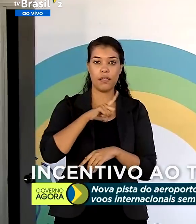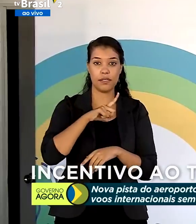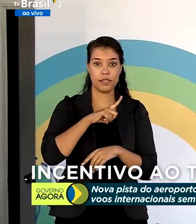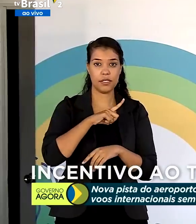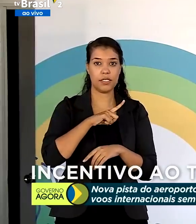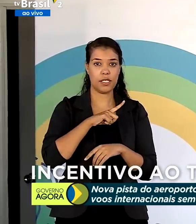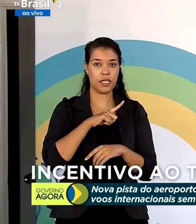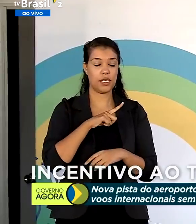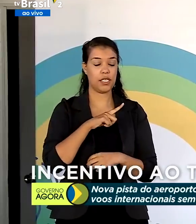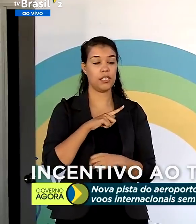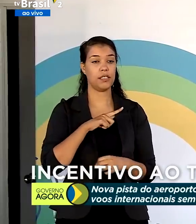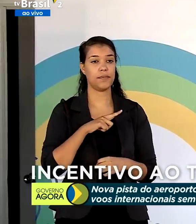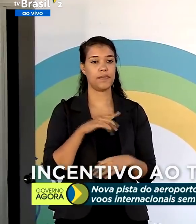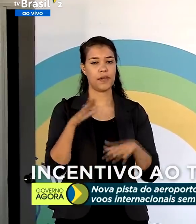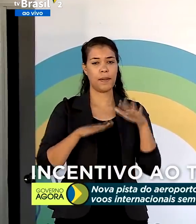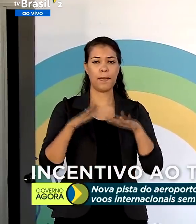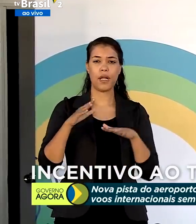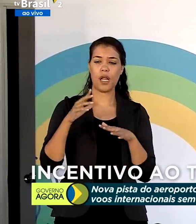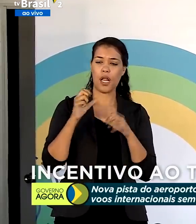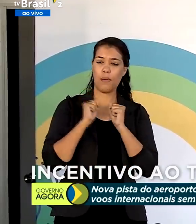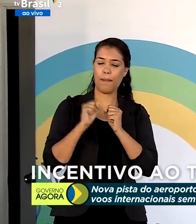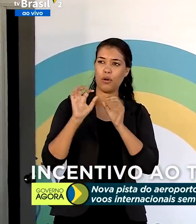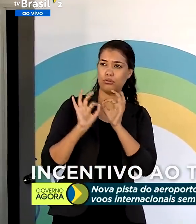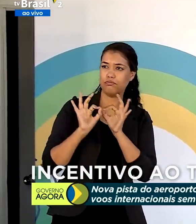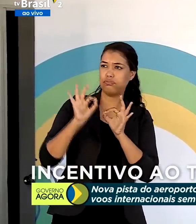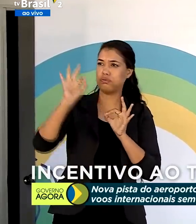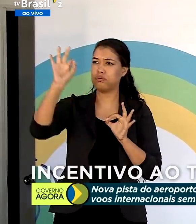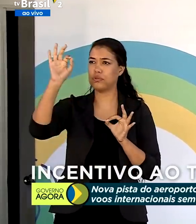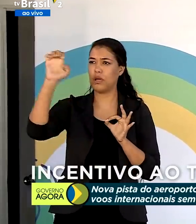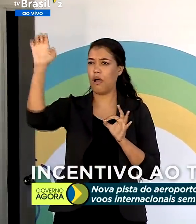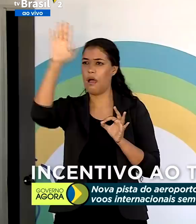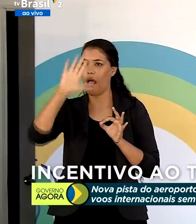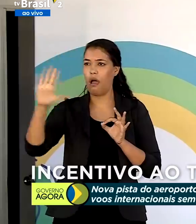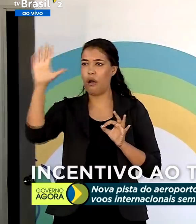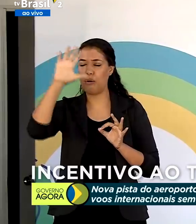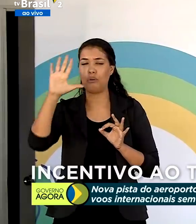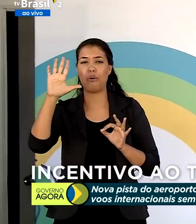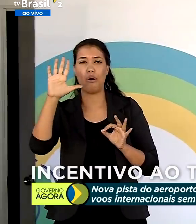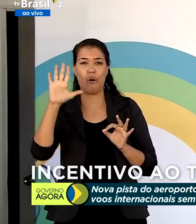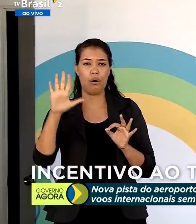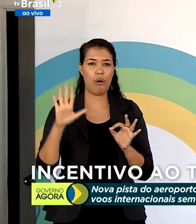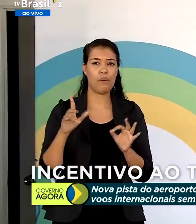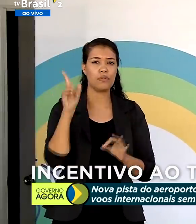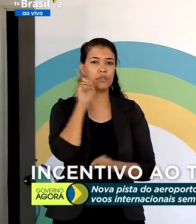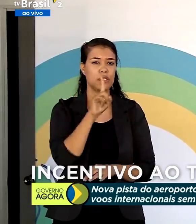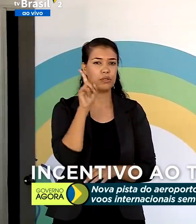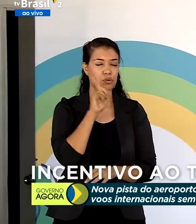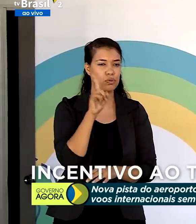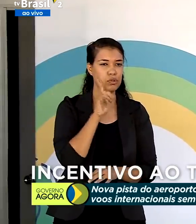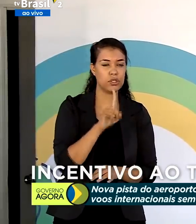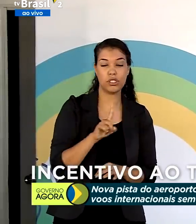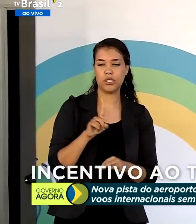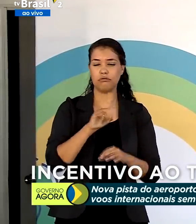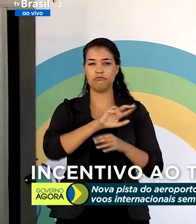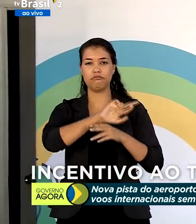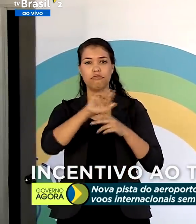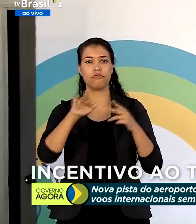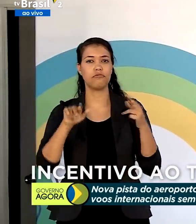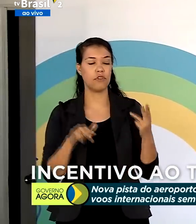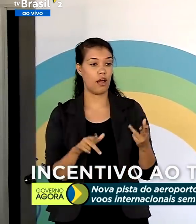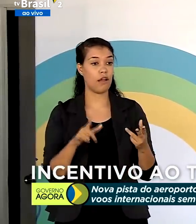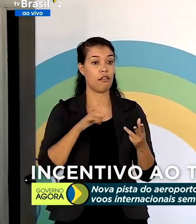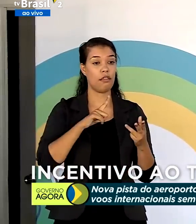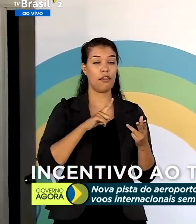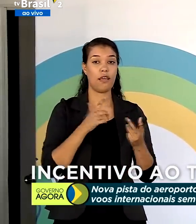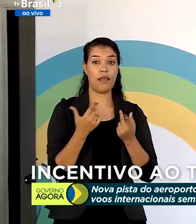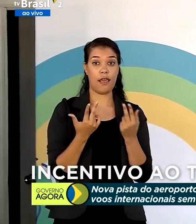dependendo da configuração, Estados Unidos, Miami, América Central, etc., o proporciona, o que foi